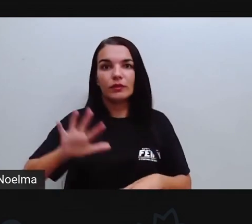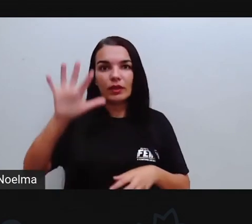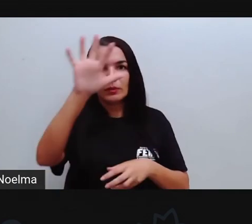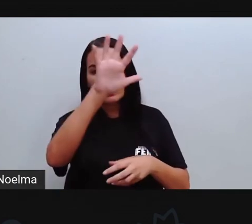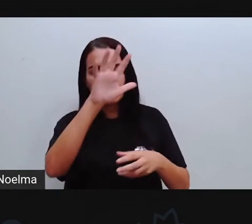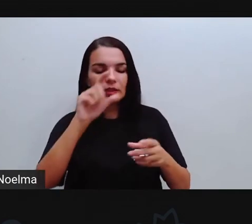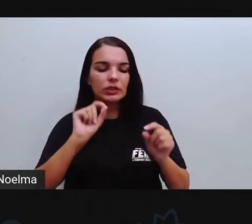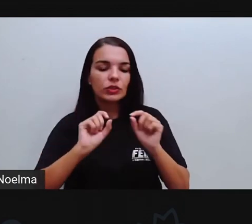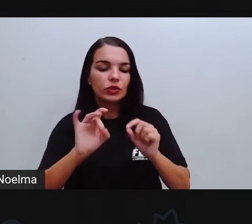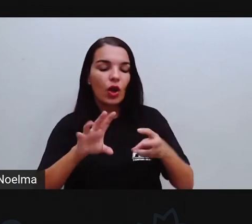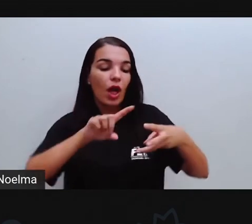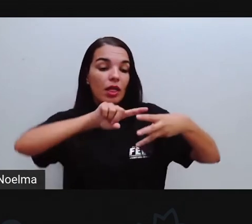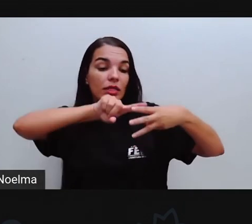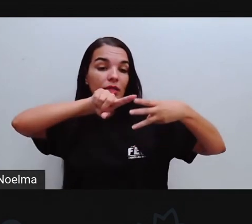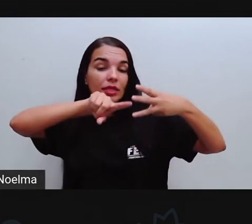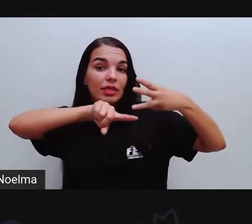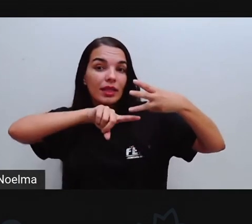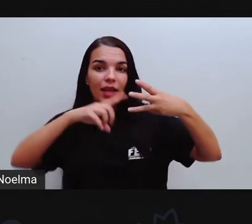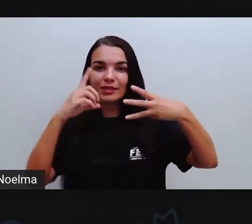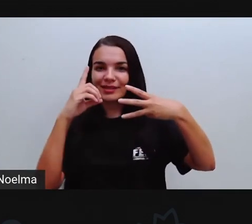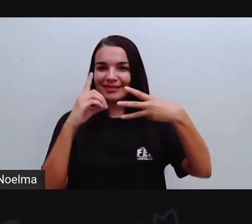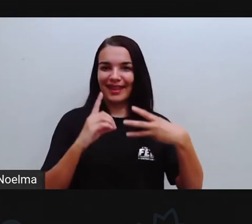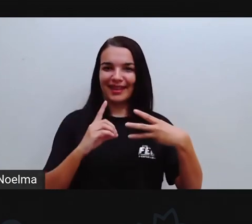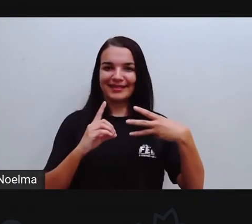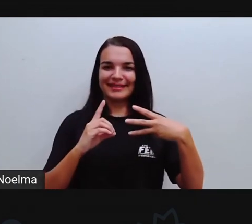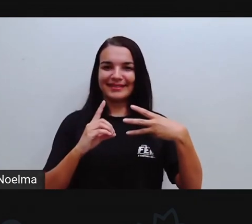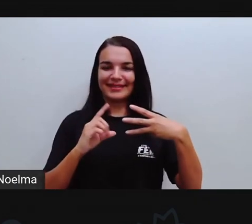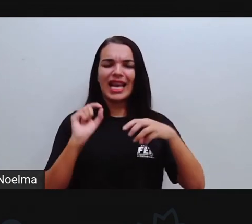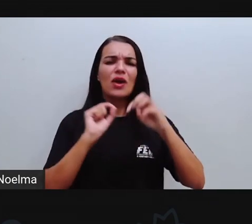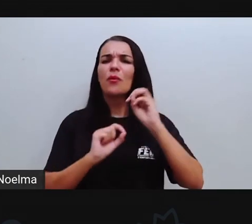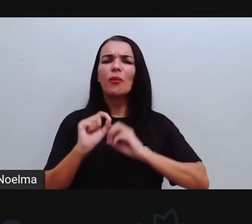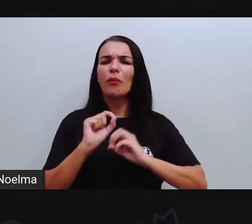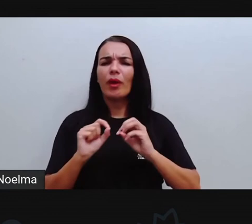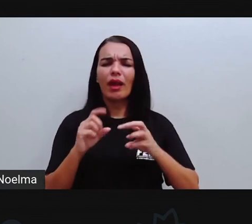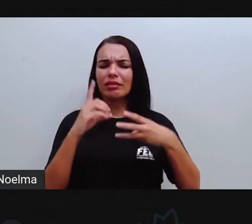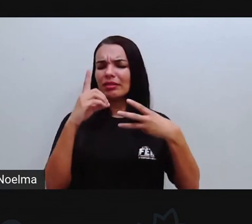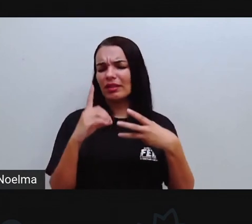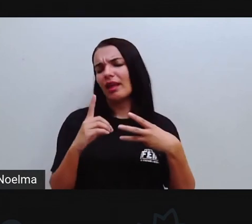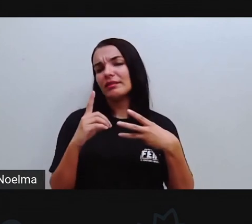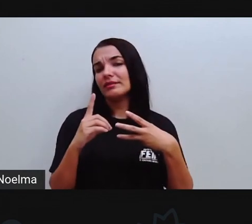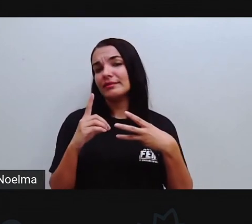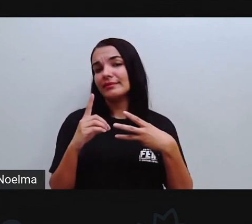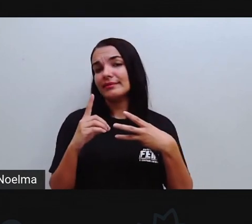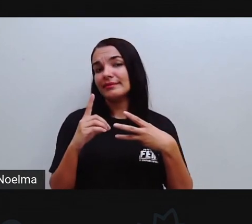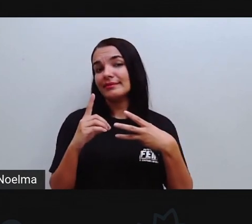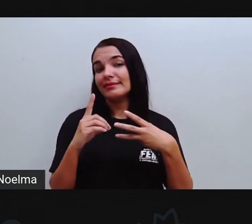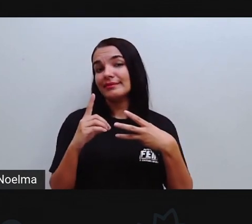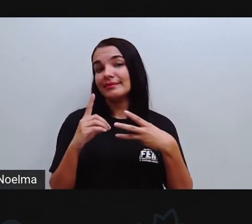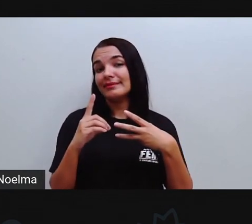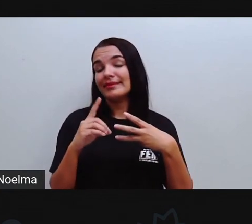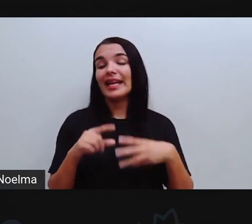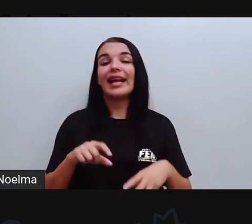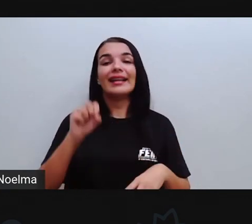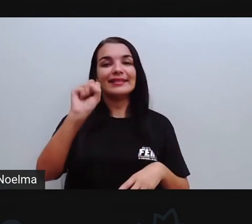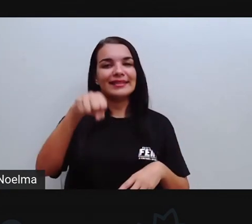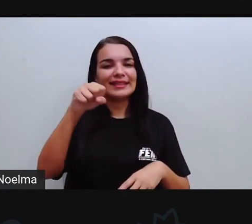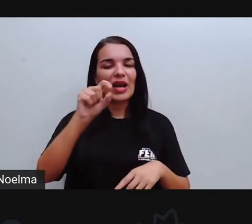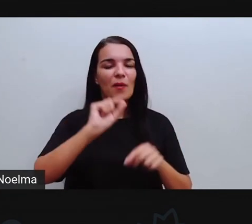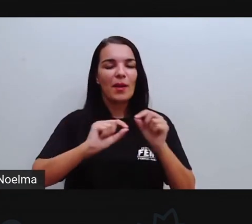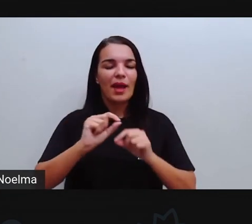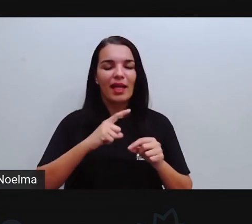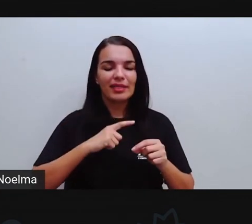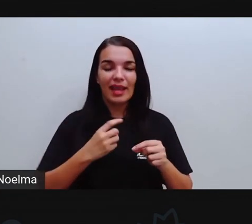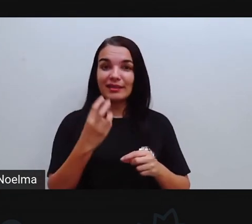em espaços tridimensionais, que são figuras tridimensionais. E o que que são figuras tridimensionais? São figuras que